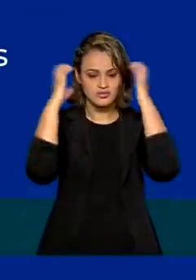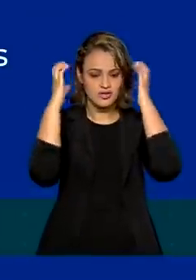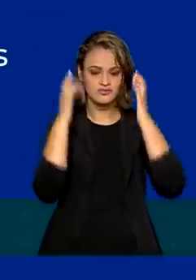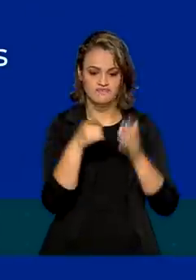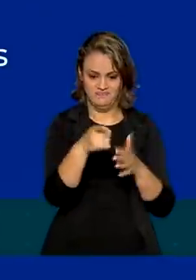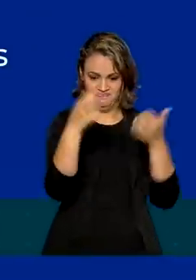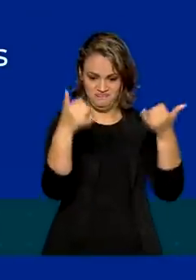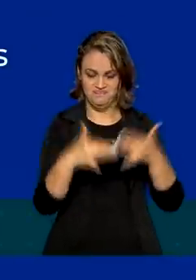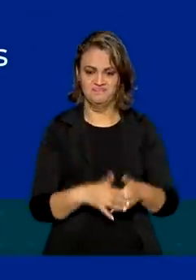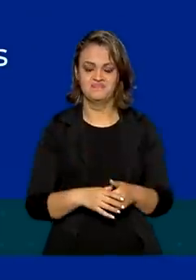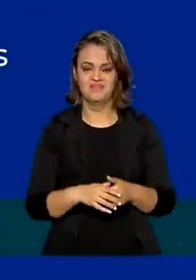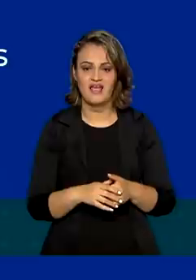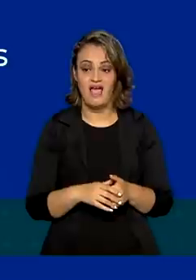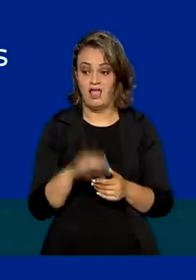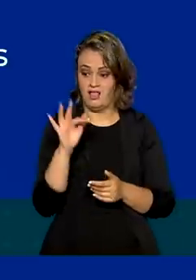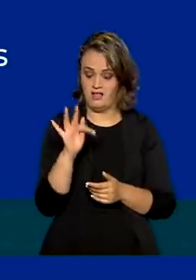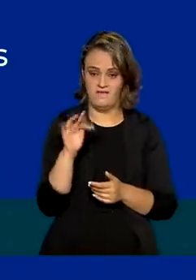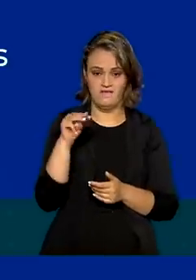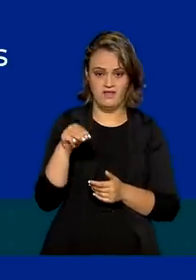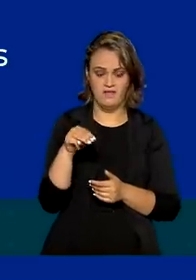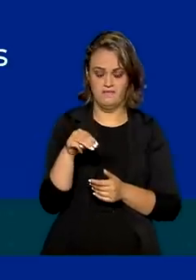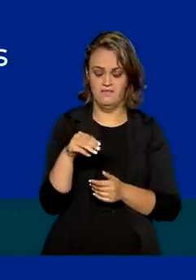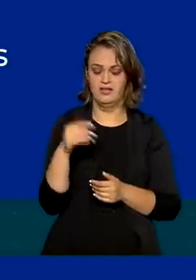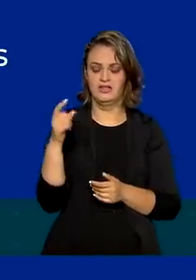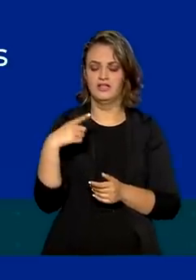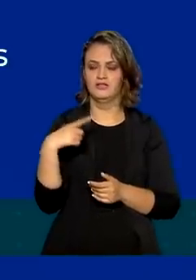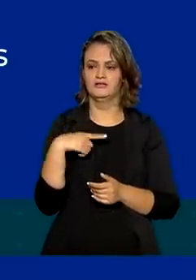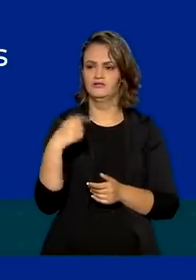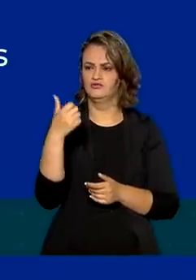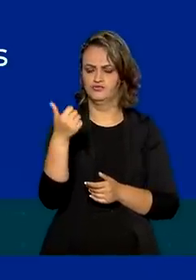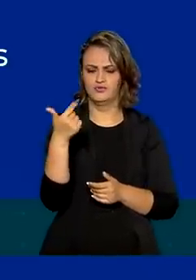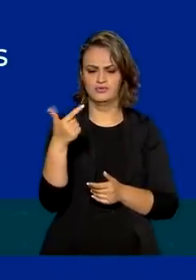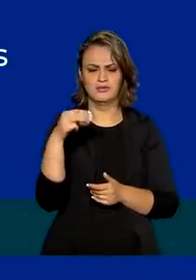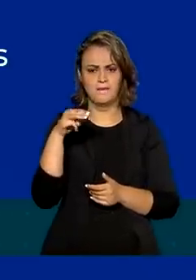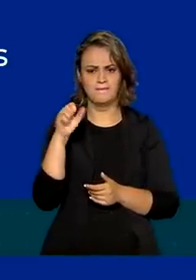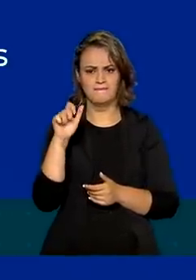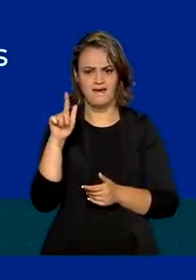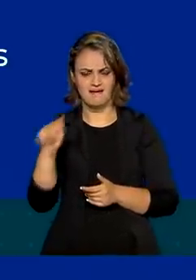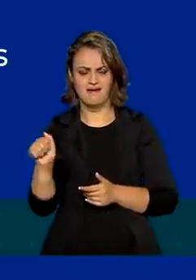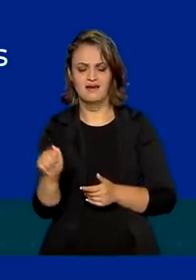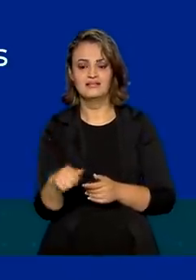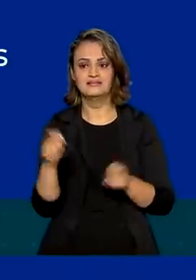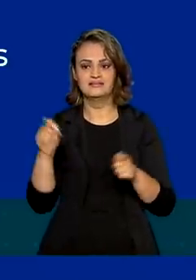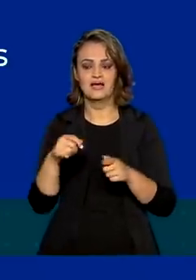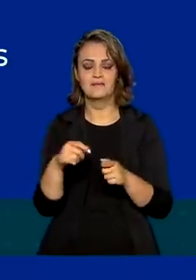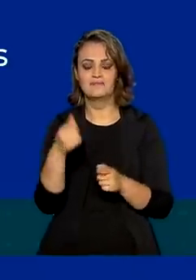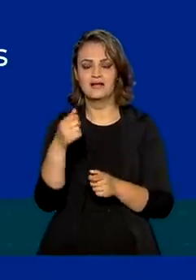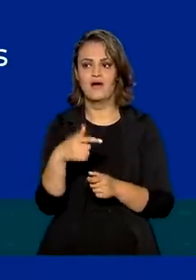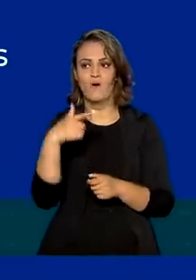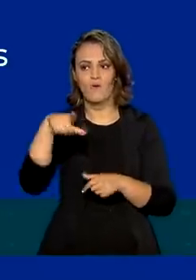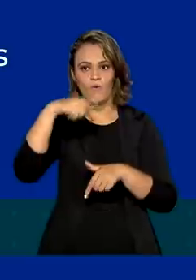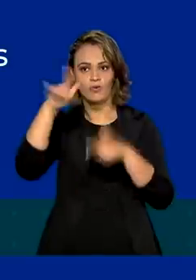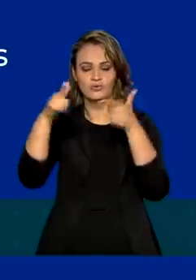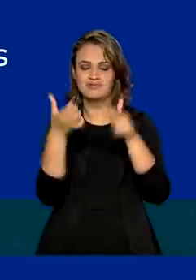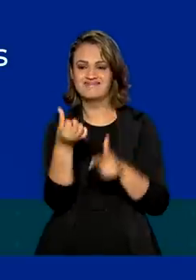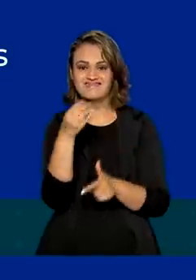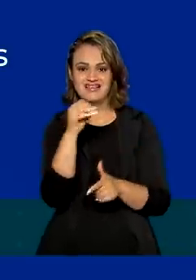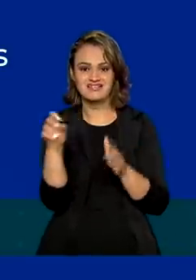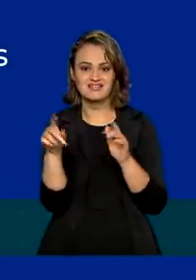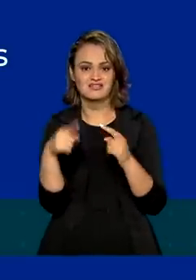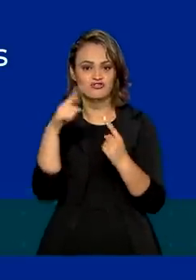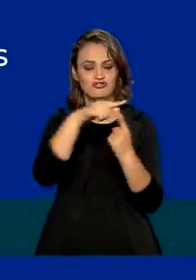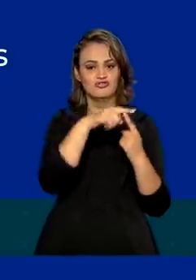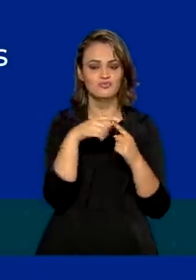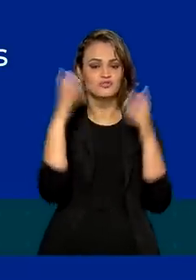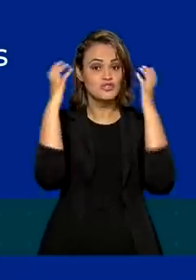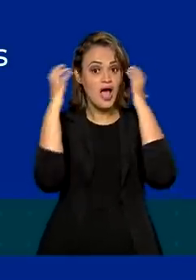Com a ampliação da faixa FM em 12 MHz, teremos mais 60 canais de rádio, atendendo a uma antiga